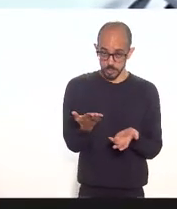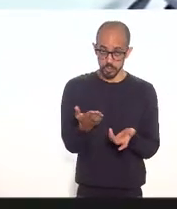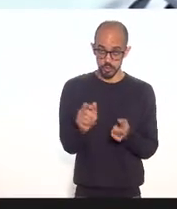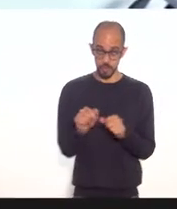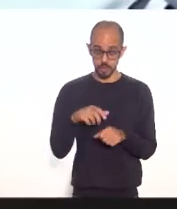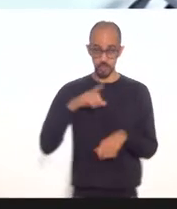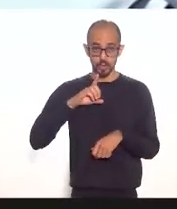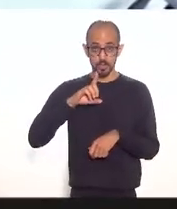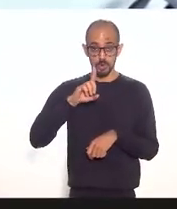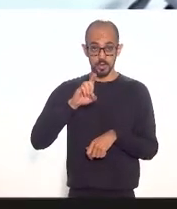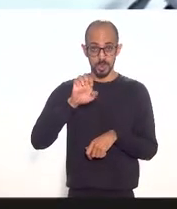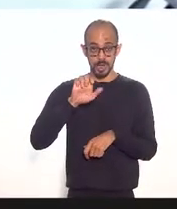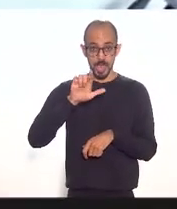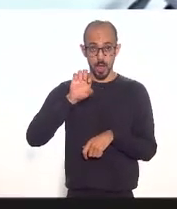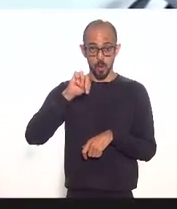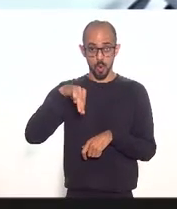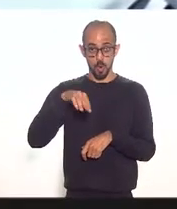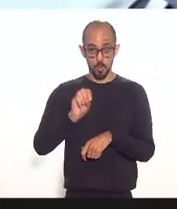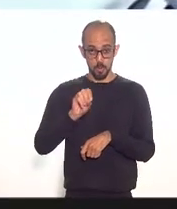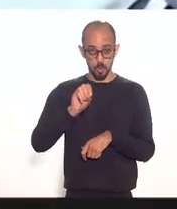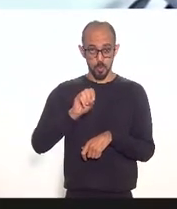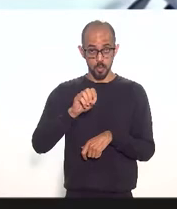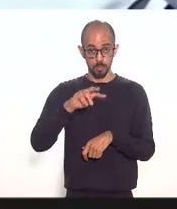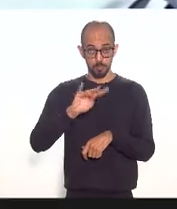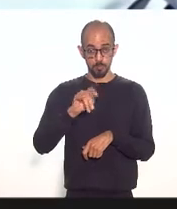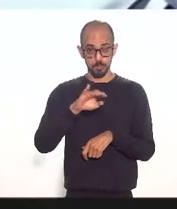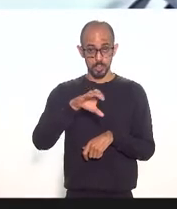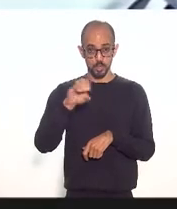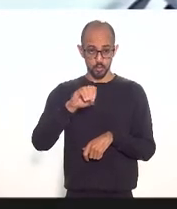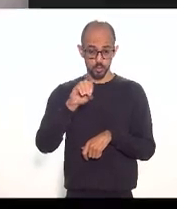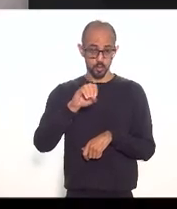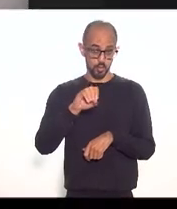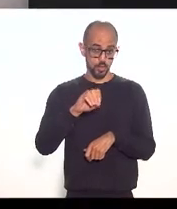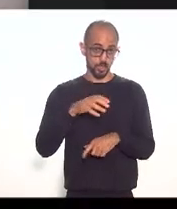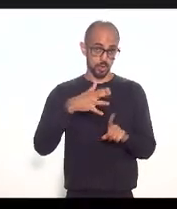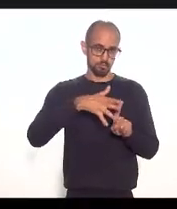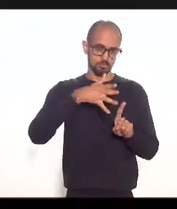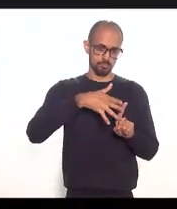senhor Delmo Pinho que faça uso da palavra